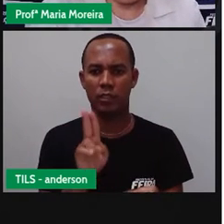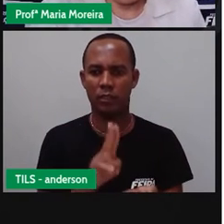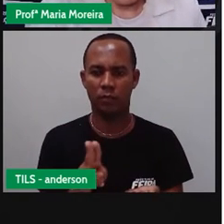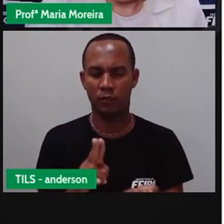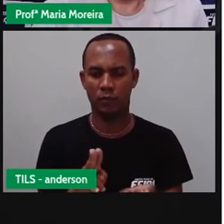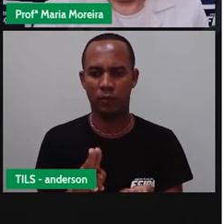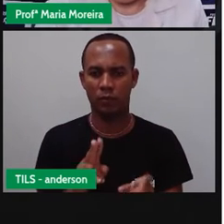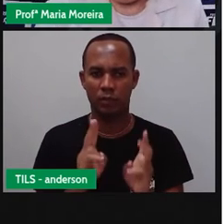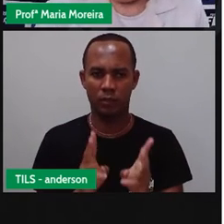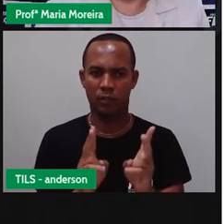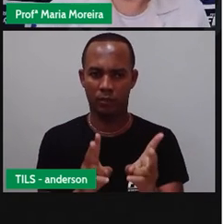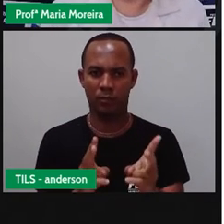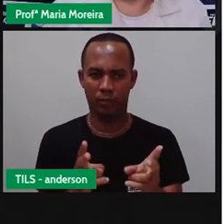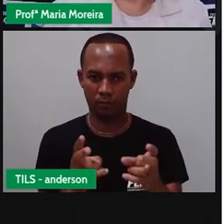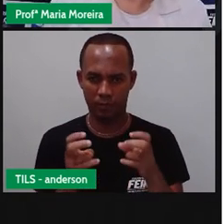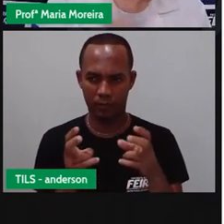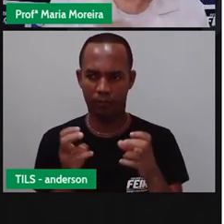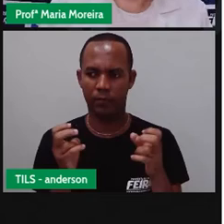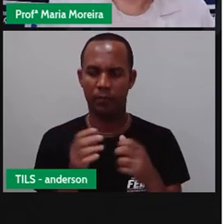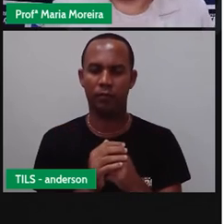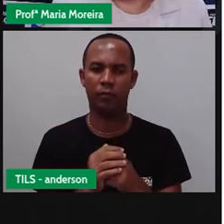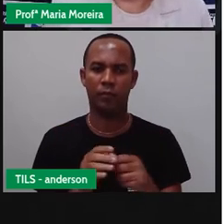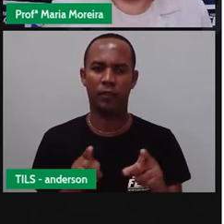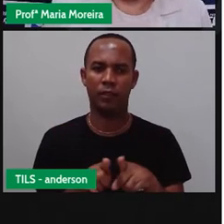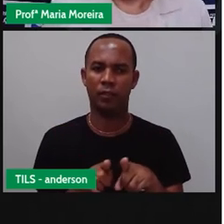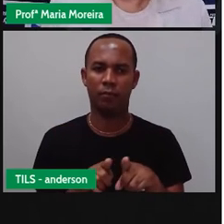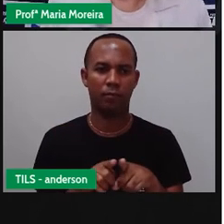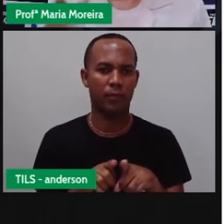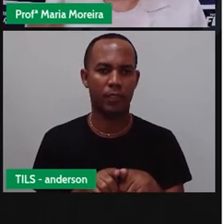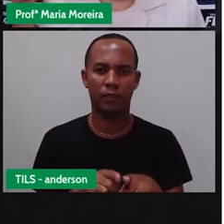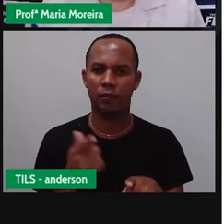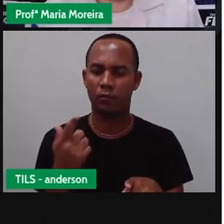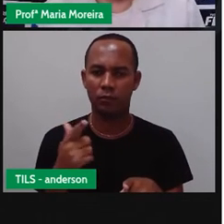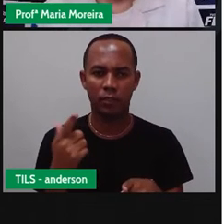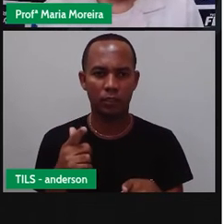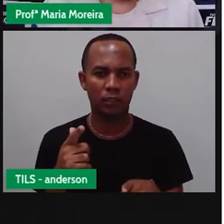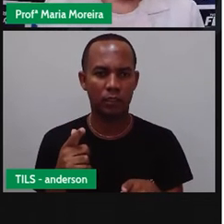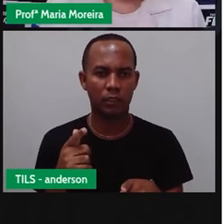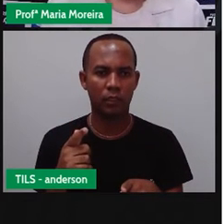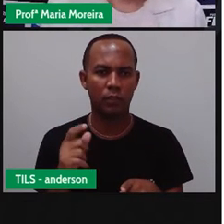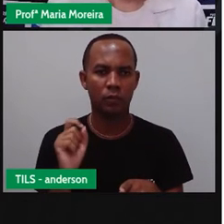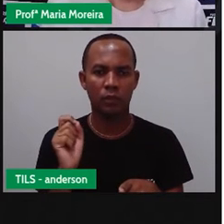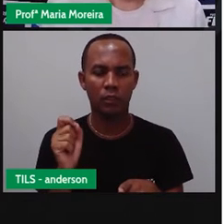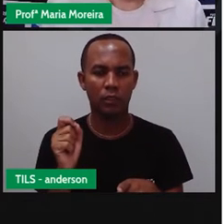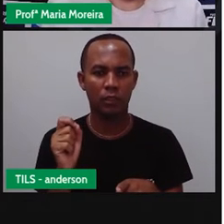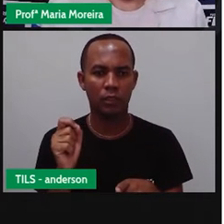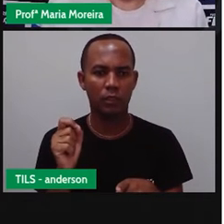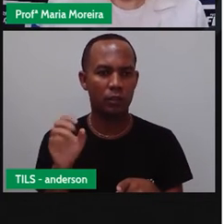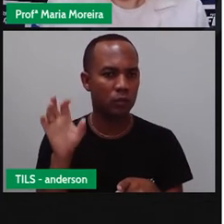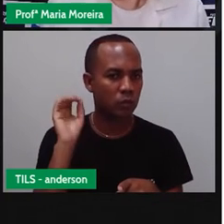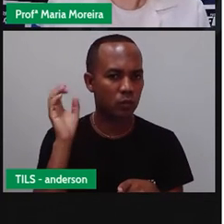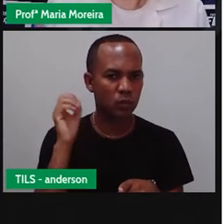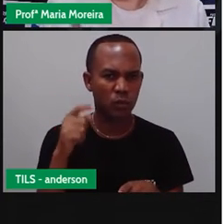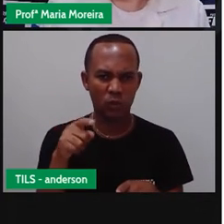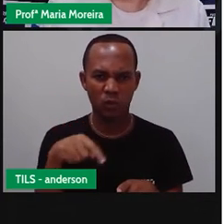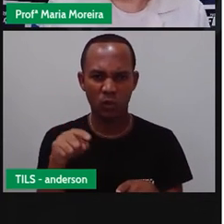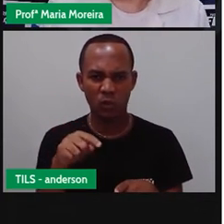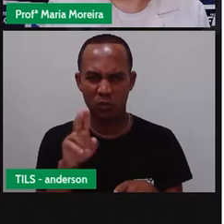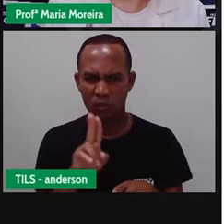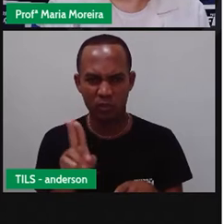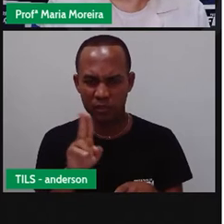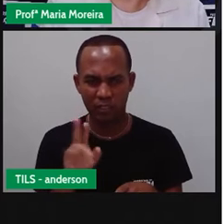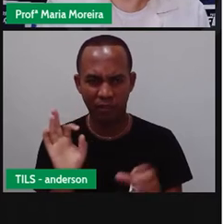a dia? Perceberam? Pois é. O fato dela não ter som não quer dizer que a gente não utilize, tá? A gente